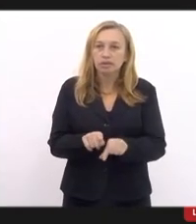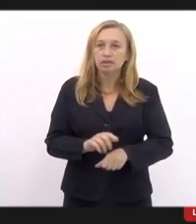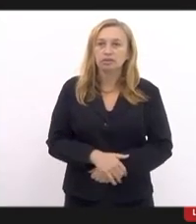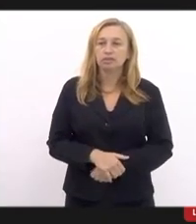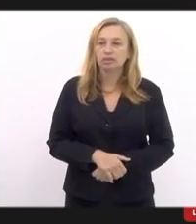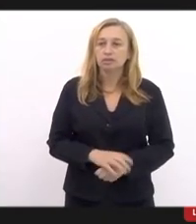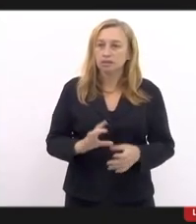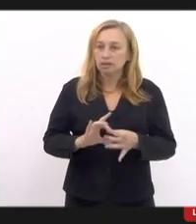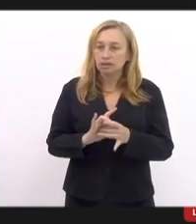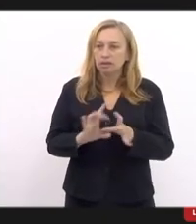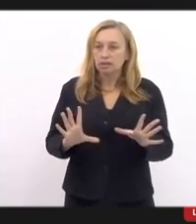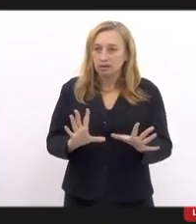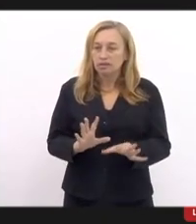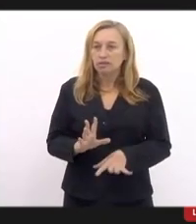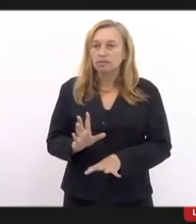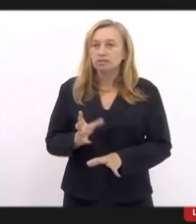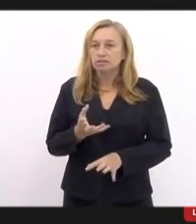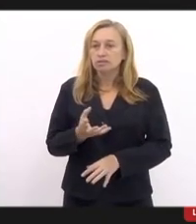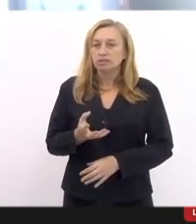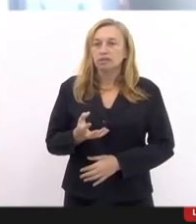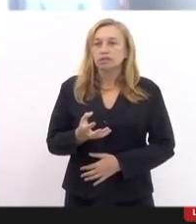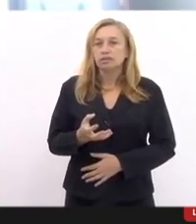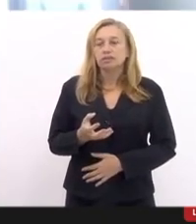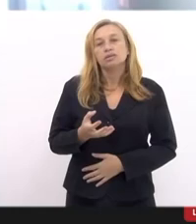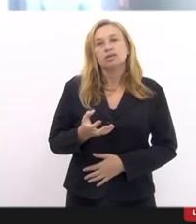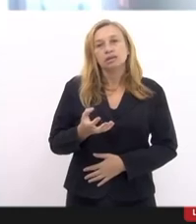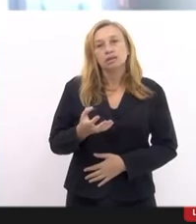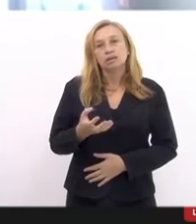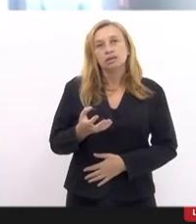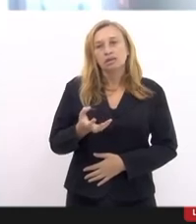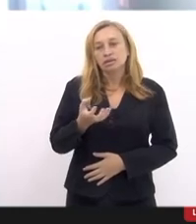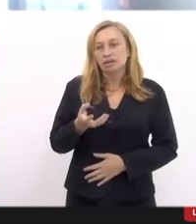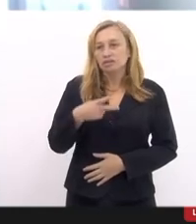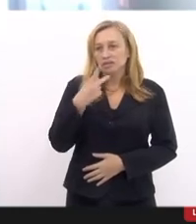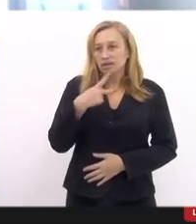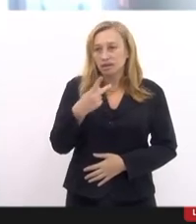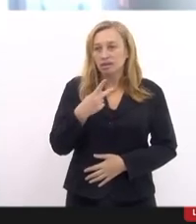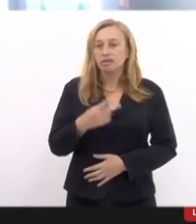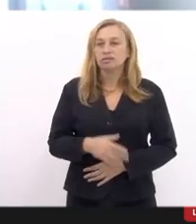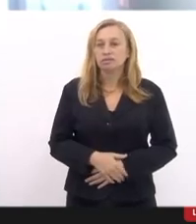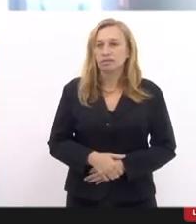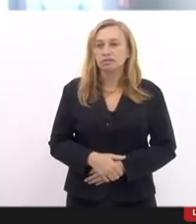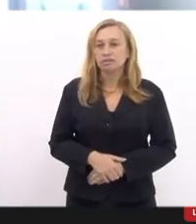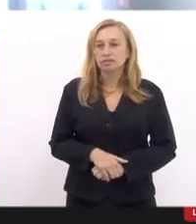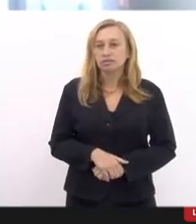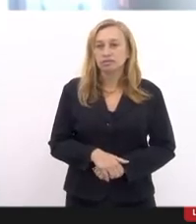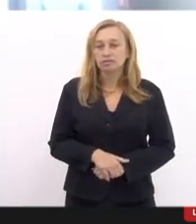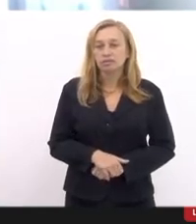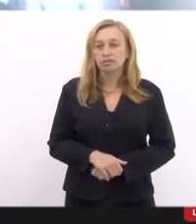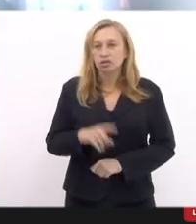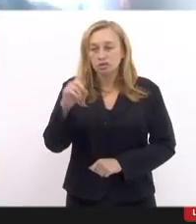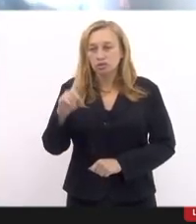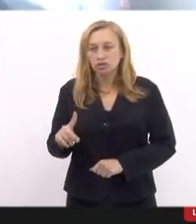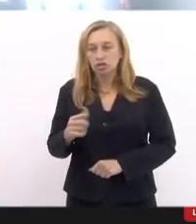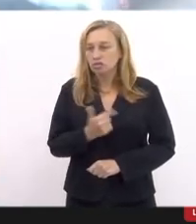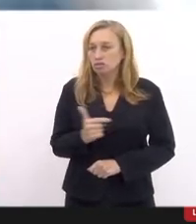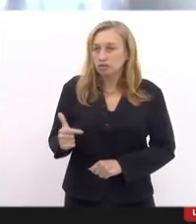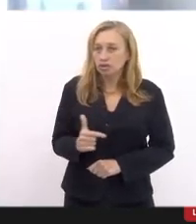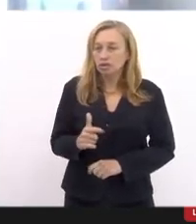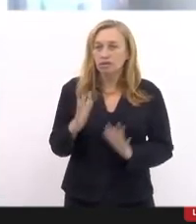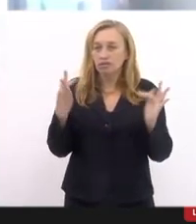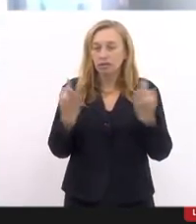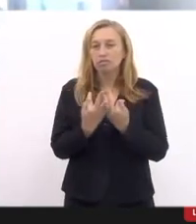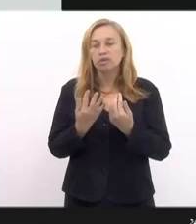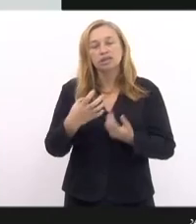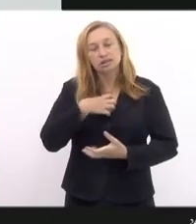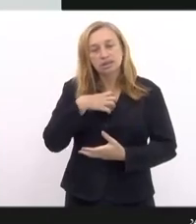Então, você fique à vontade alguma coisa que você acha que está correndo mal, que não estão ouvindo, que você não está tendo direito, a família, você se sinta